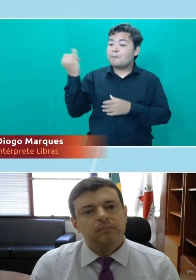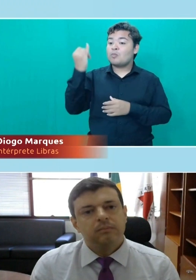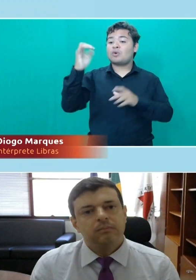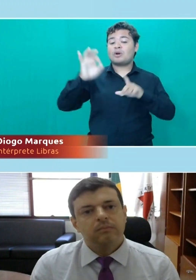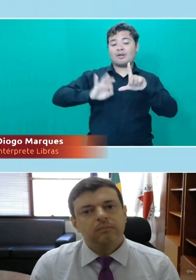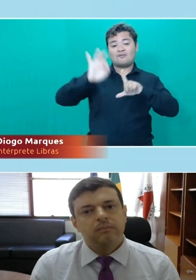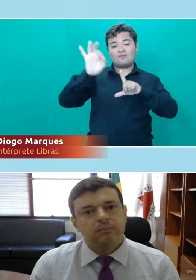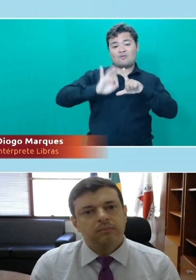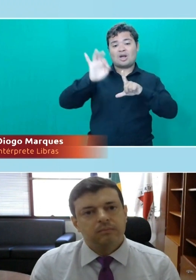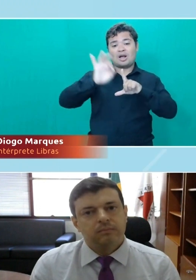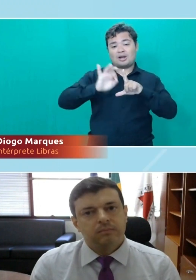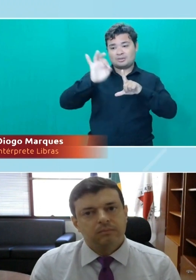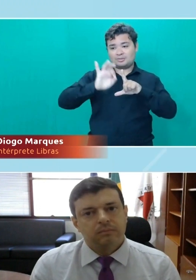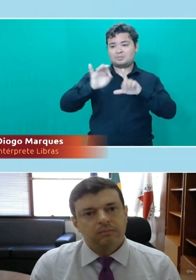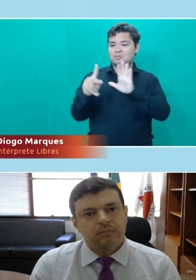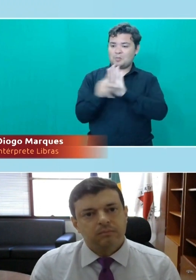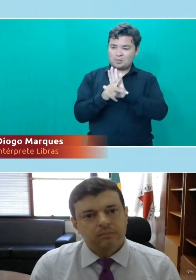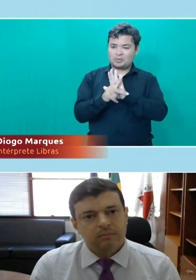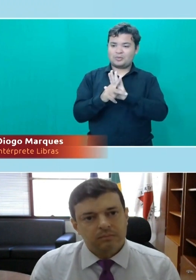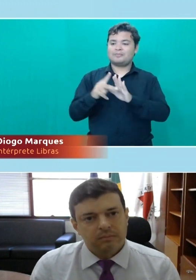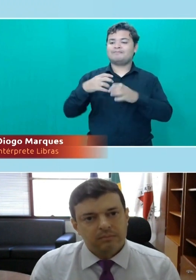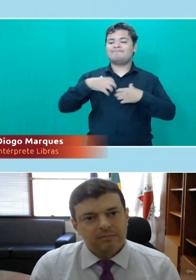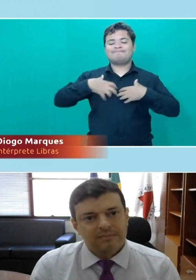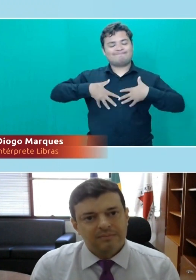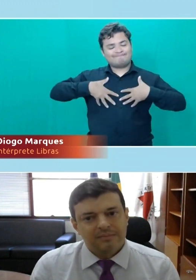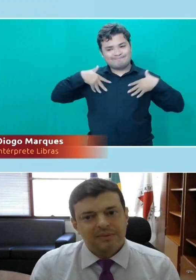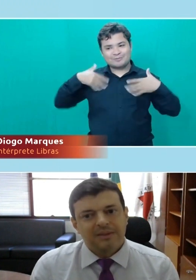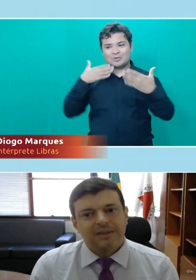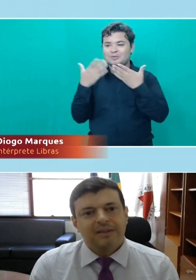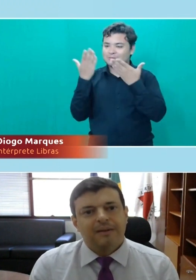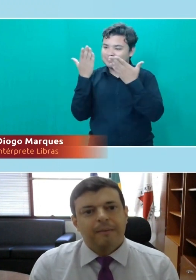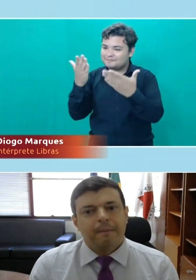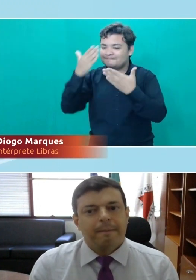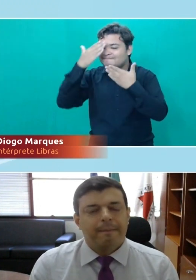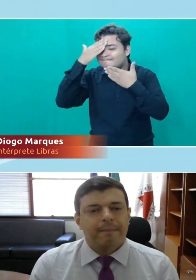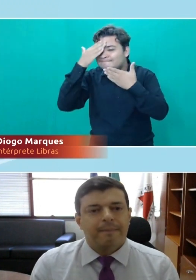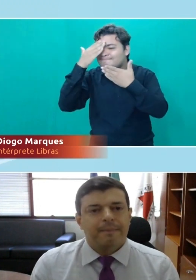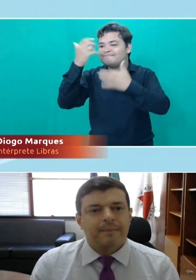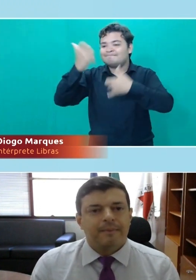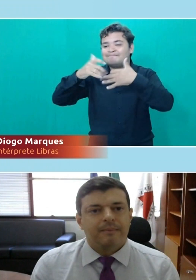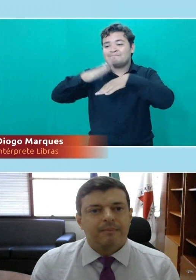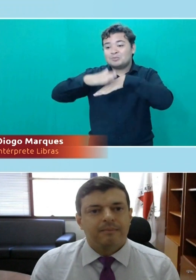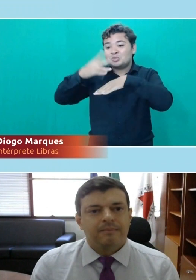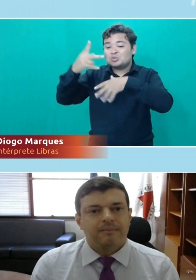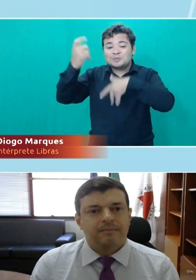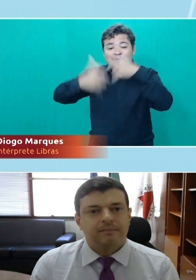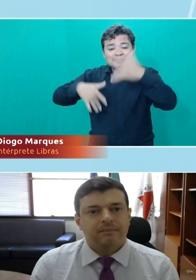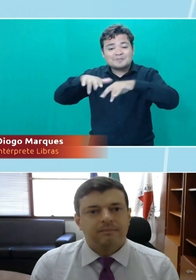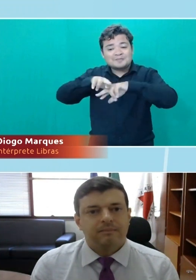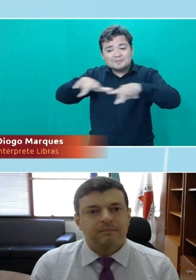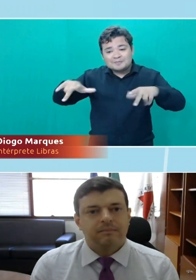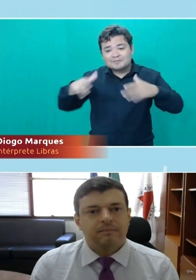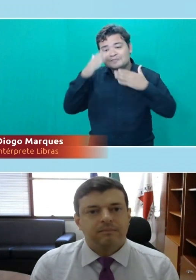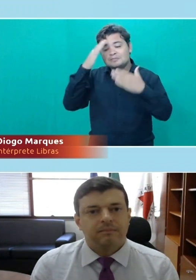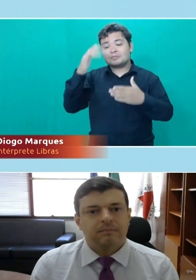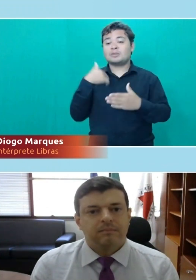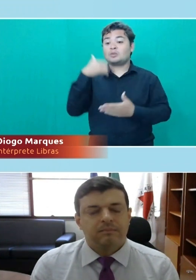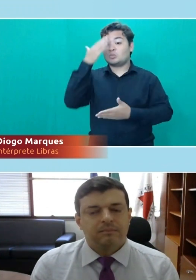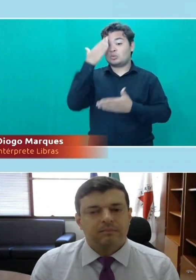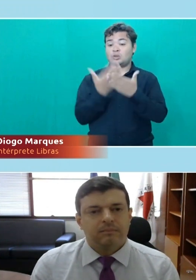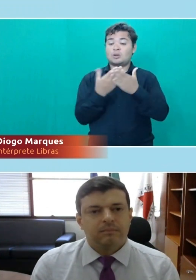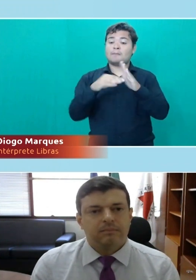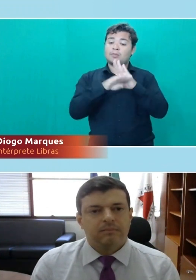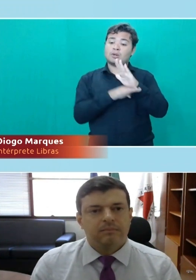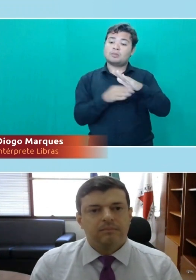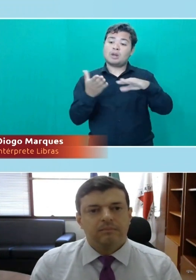vagas nos concursos públicos também. Foi uma honra falar com o senhor, muito obrigada por todas as explicações, acredito que esse programa vai contribuir muito para quem quer